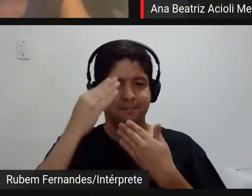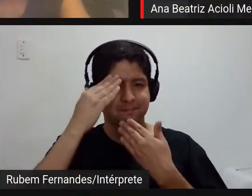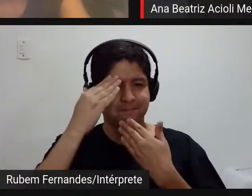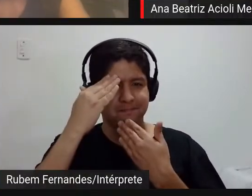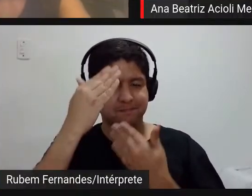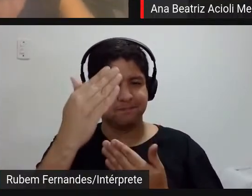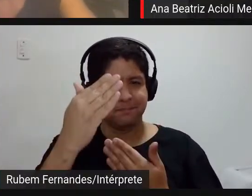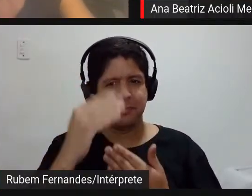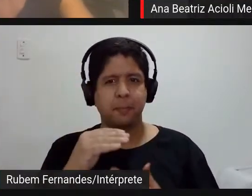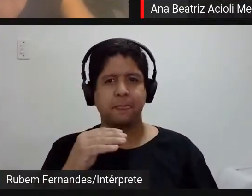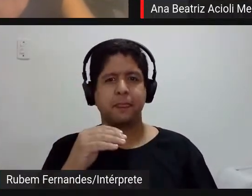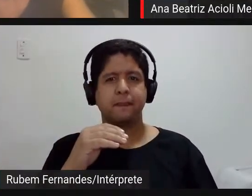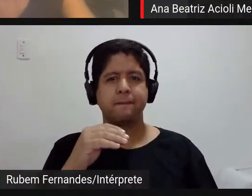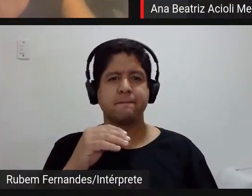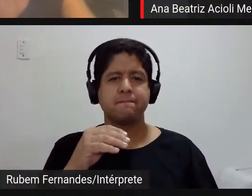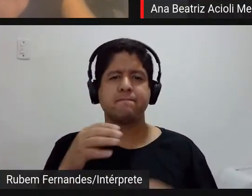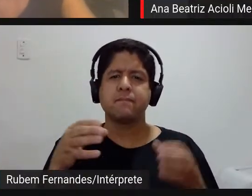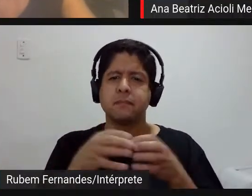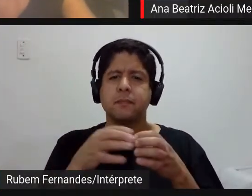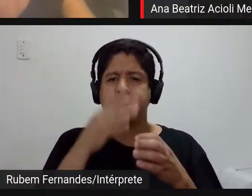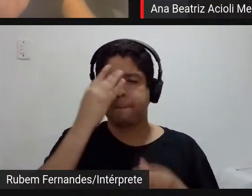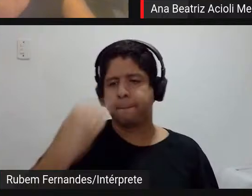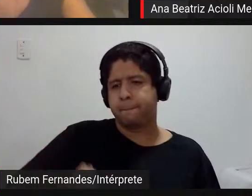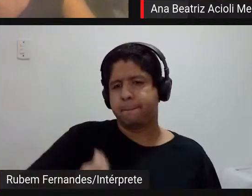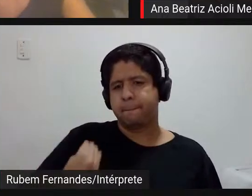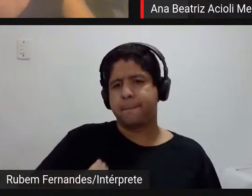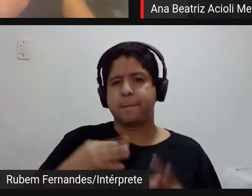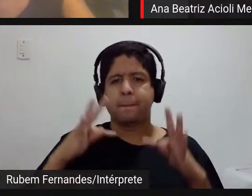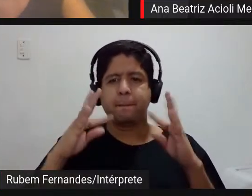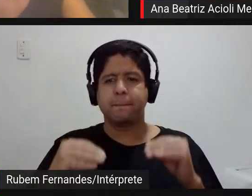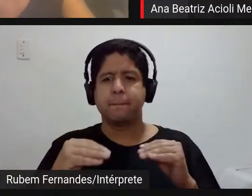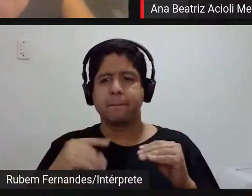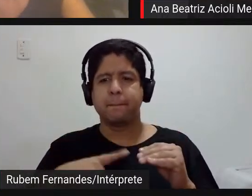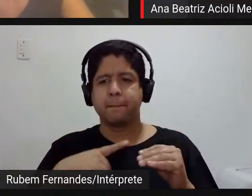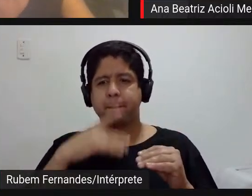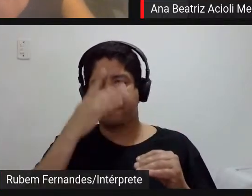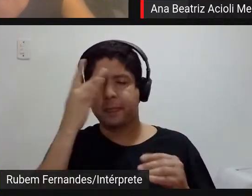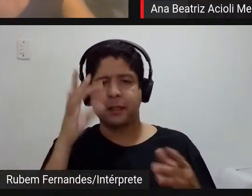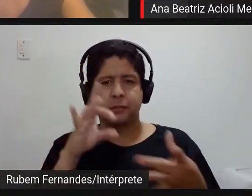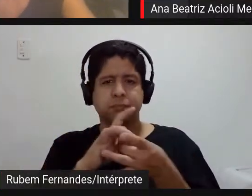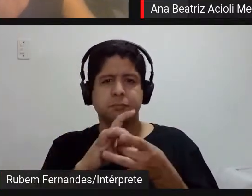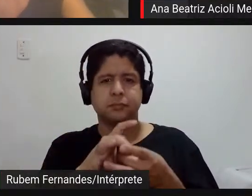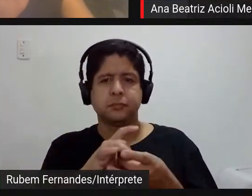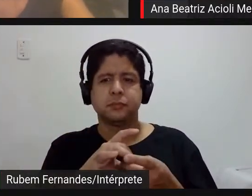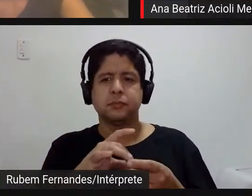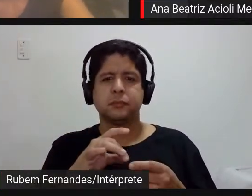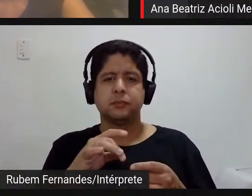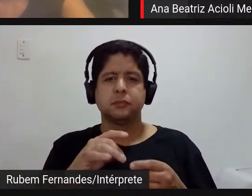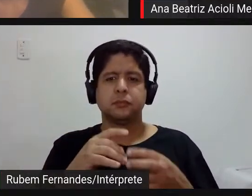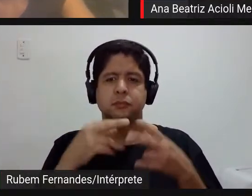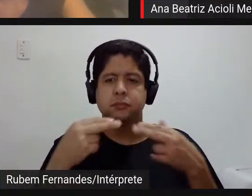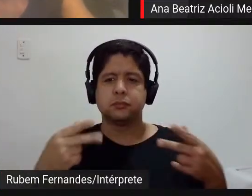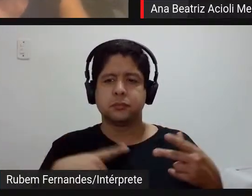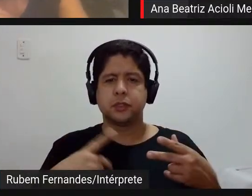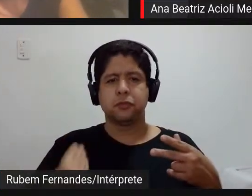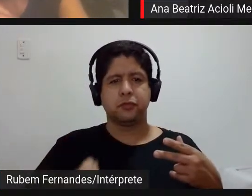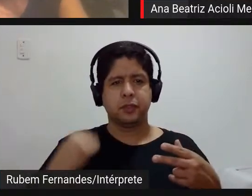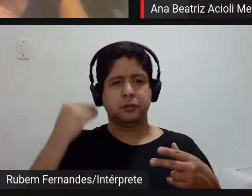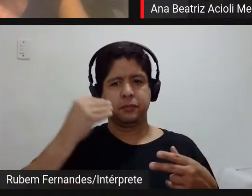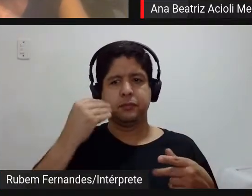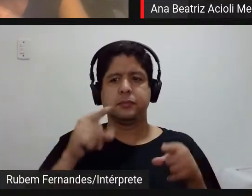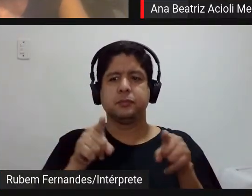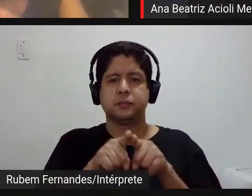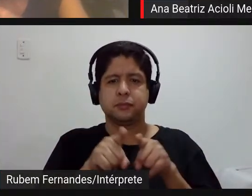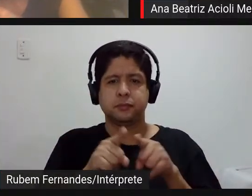a todos que estão aqui sejam em questões micro e macro de momentos de vida que eu acho